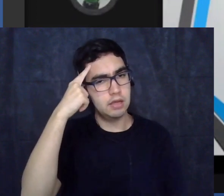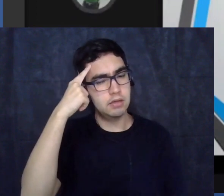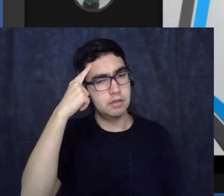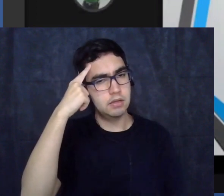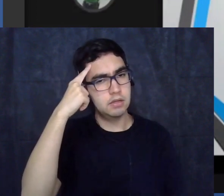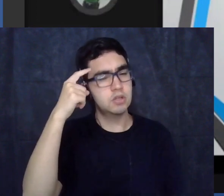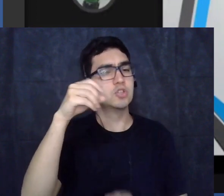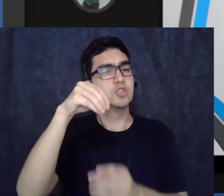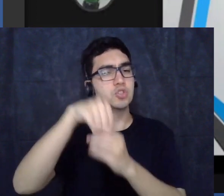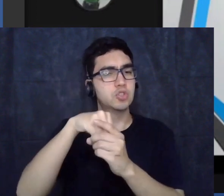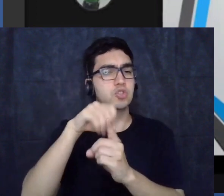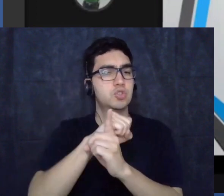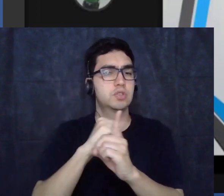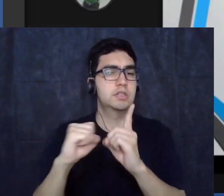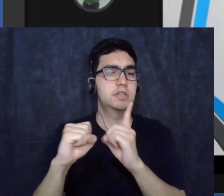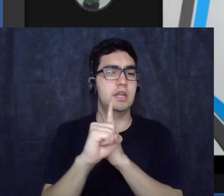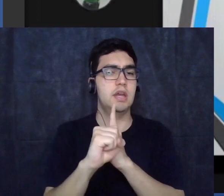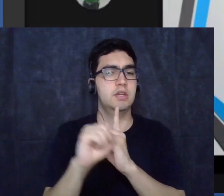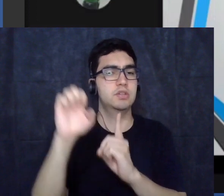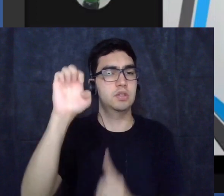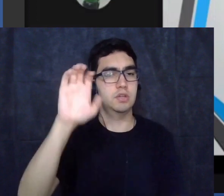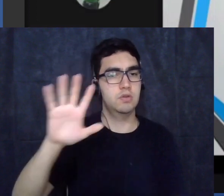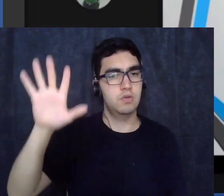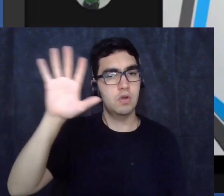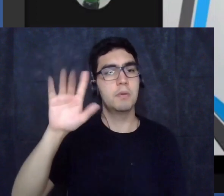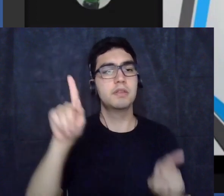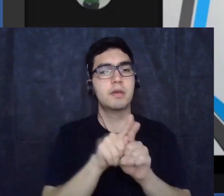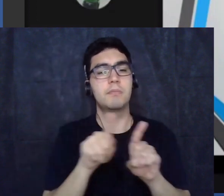sociedade europeia e americana.